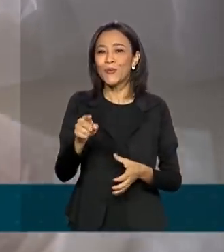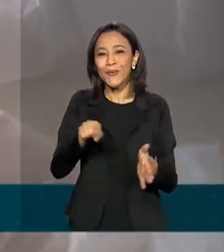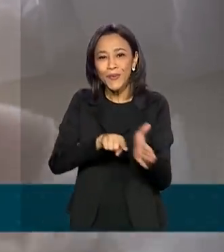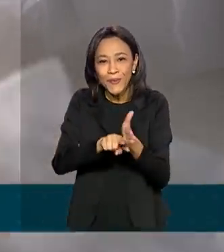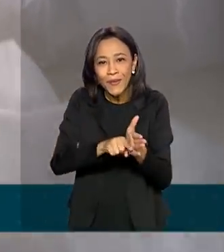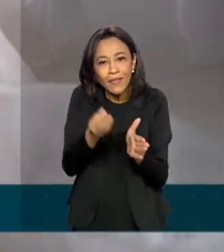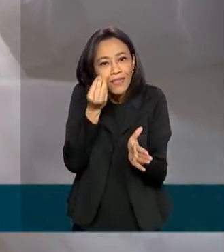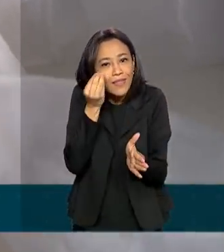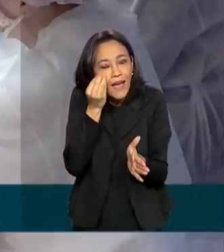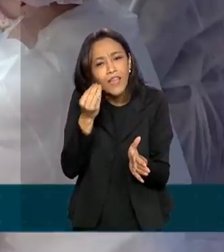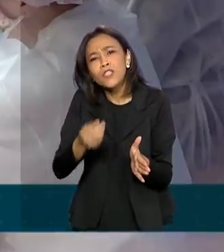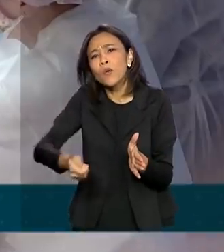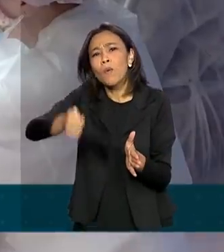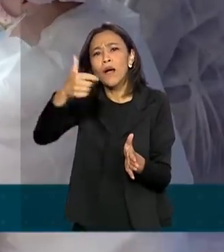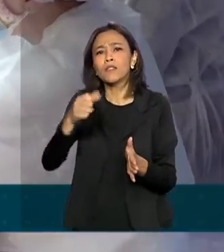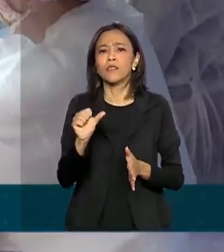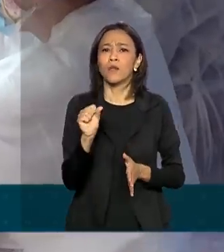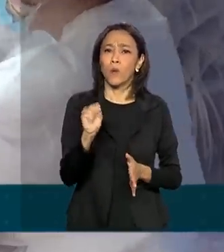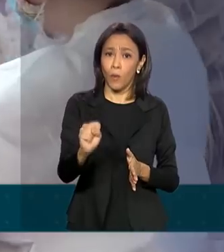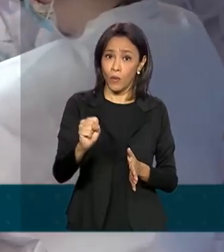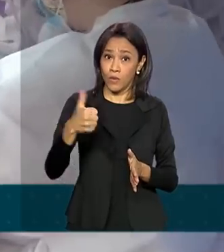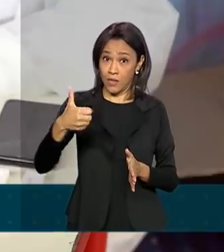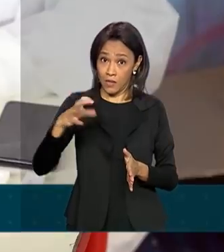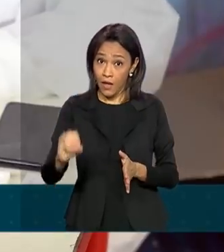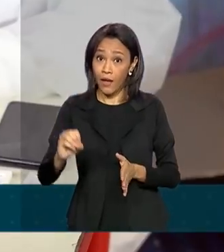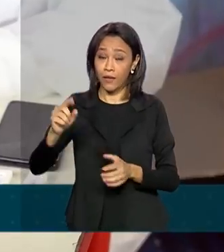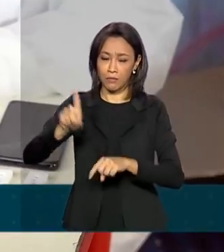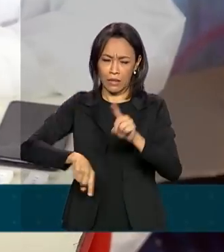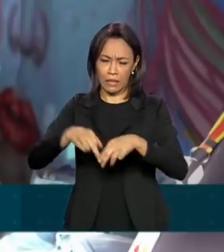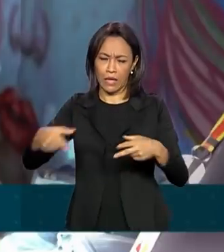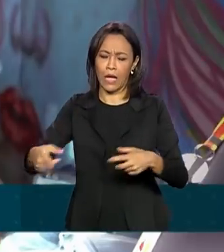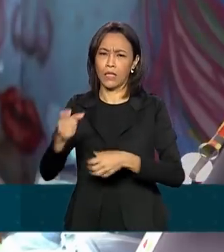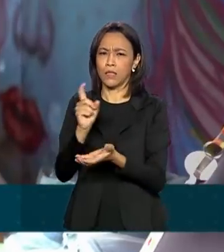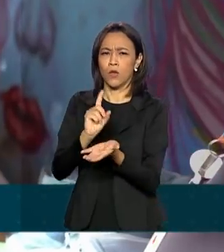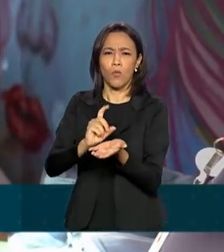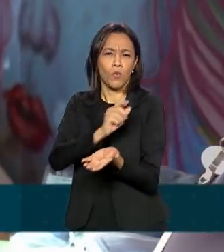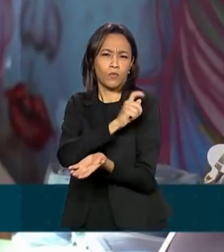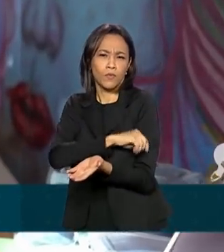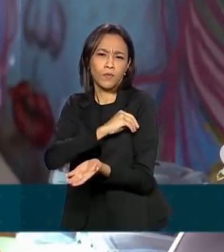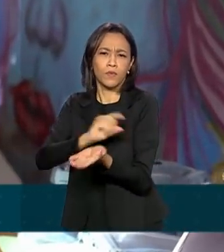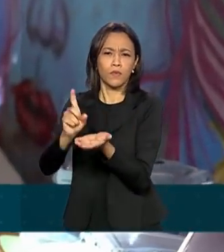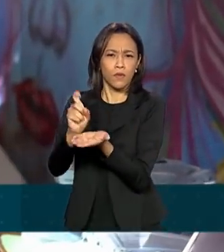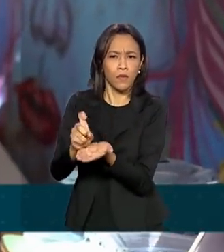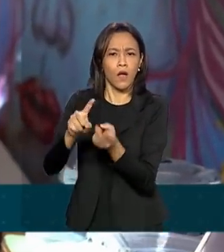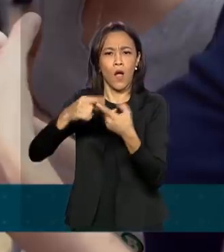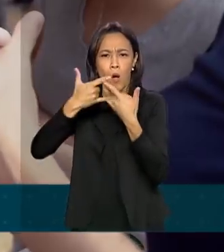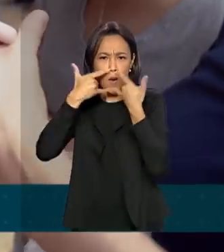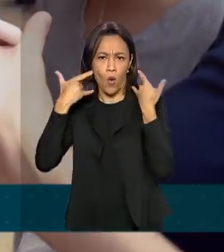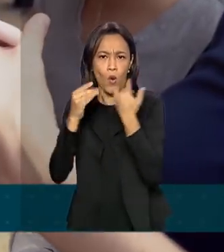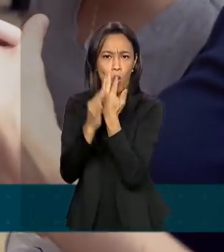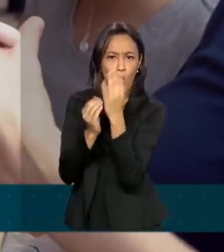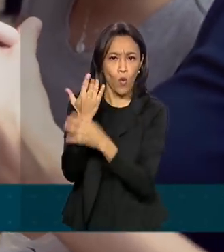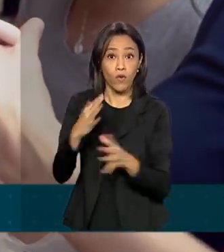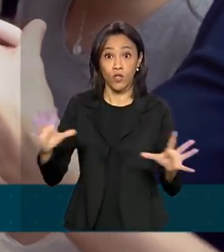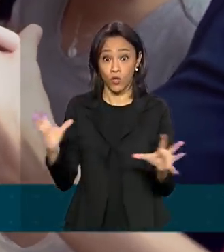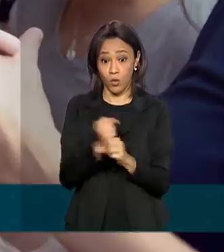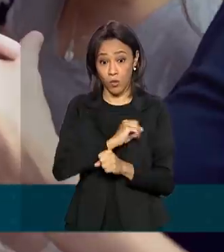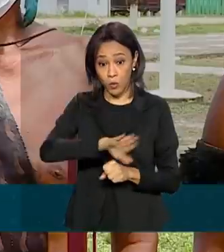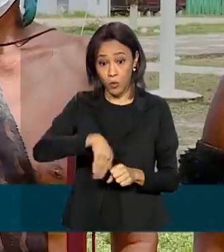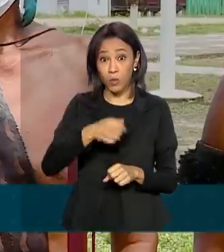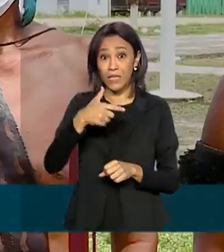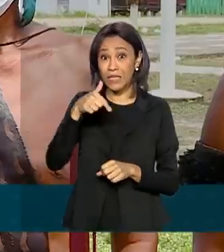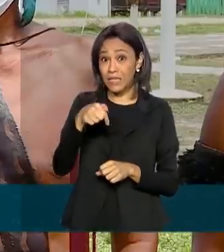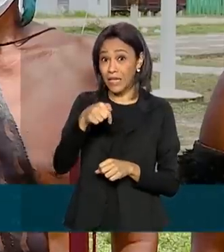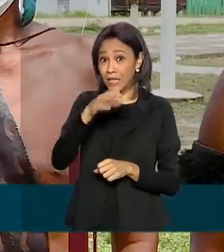e quase 810 mil itens como álcool em gel, luvas e máscaras. Um investimento de cerca de 70 milhões de